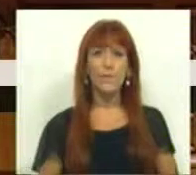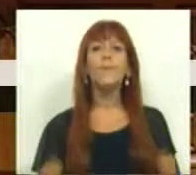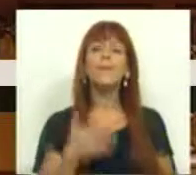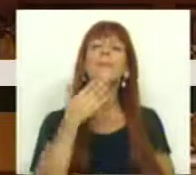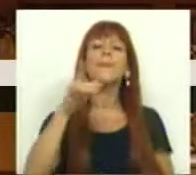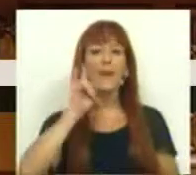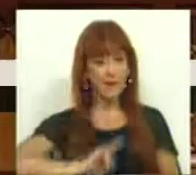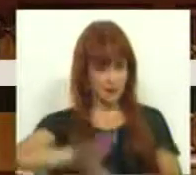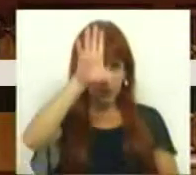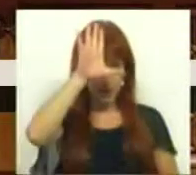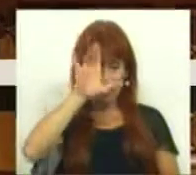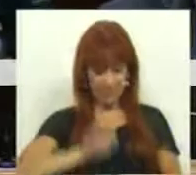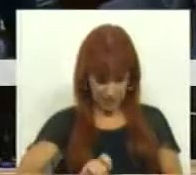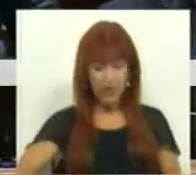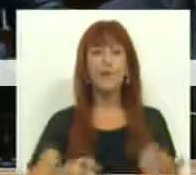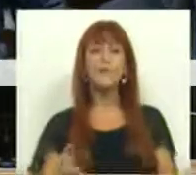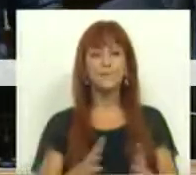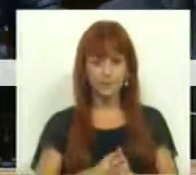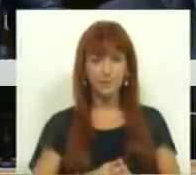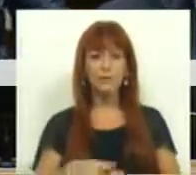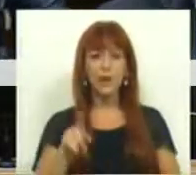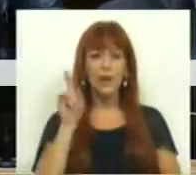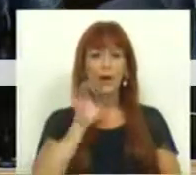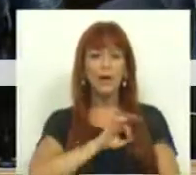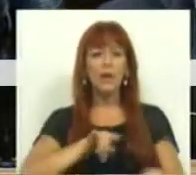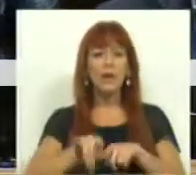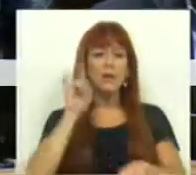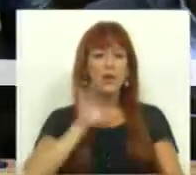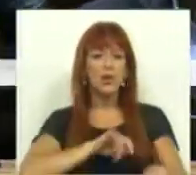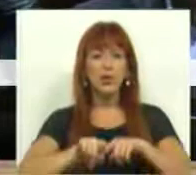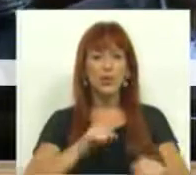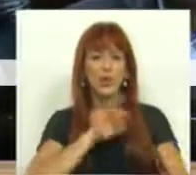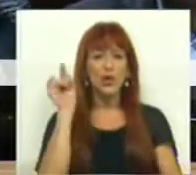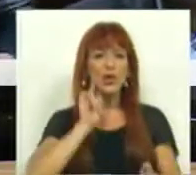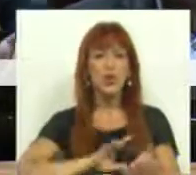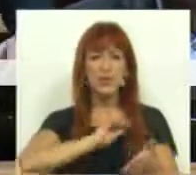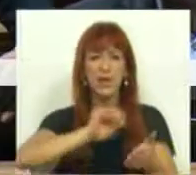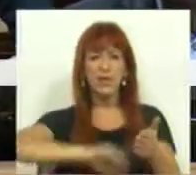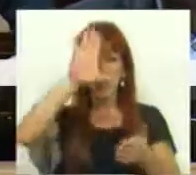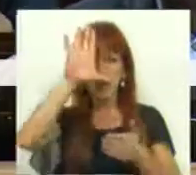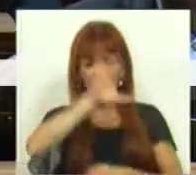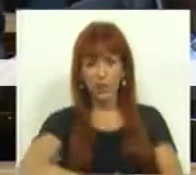Muito obrigada, Sra. Presidente, Sras. Deputadas, Srs. Deputados, Srs. Secretários de Estado, Sra. Ministra.